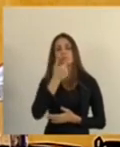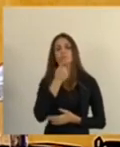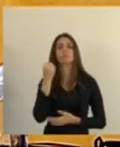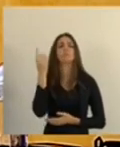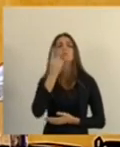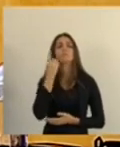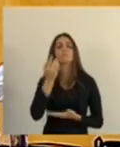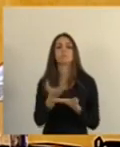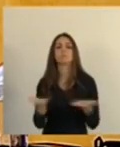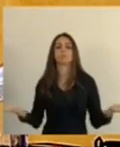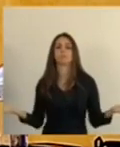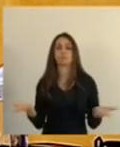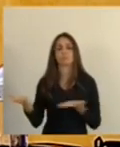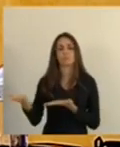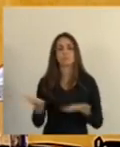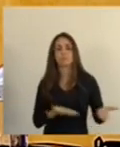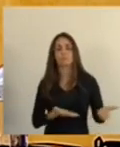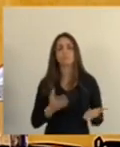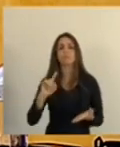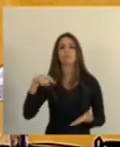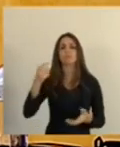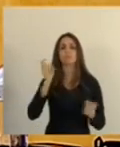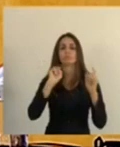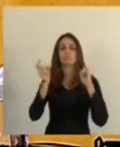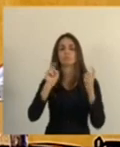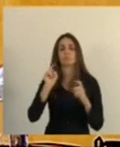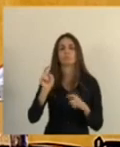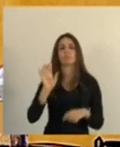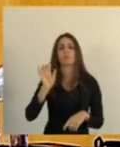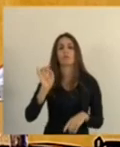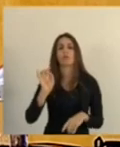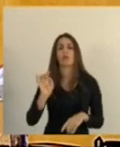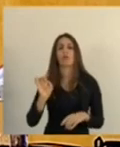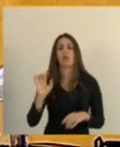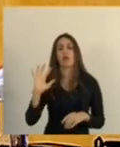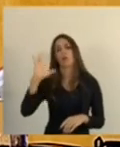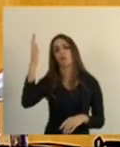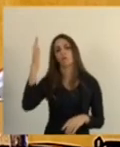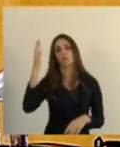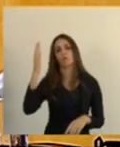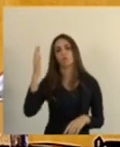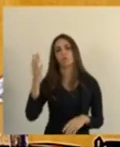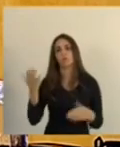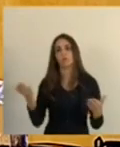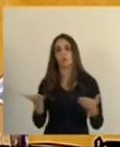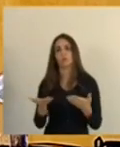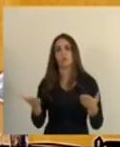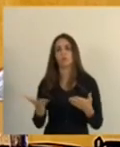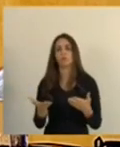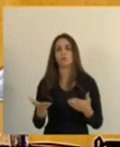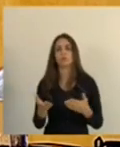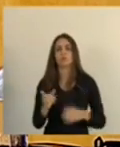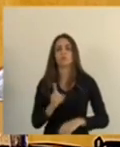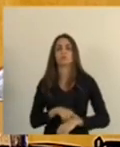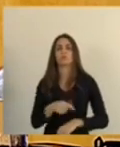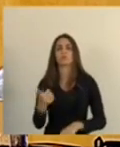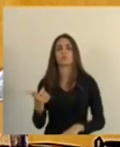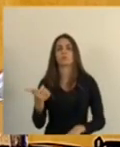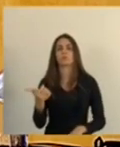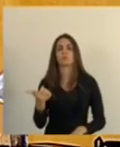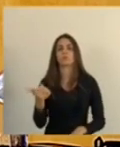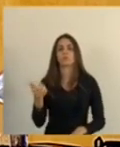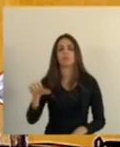senhores deputados para a próxima que será solene hoje às 19 horas em